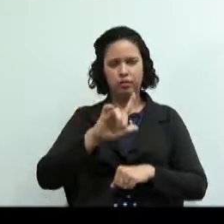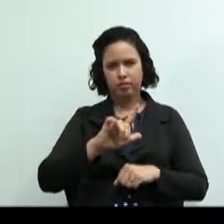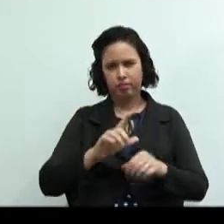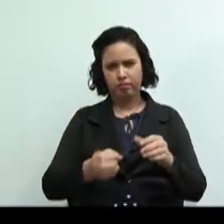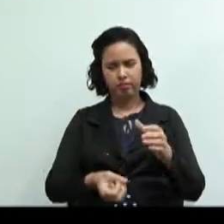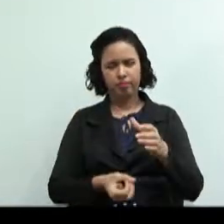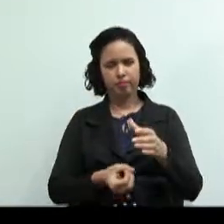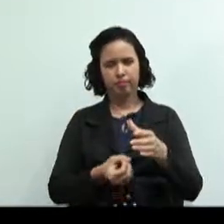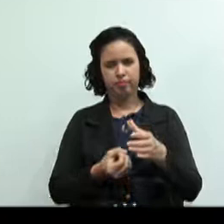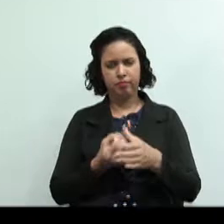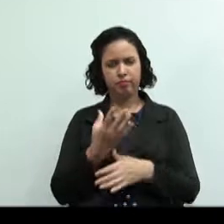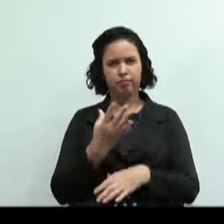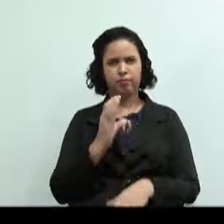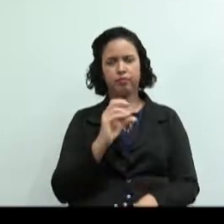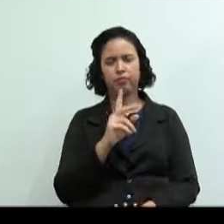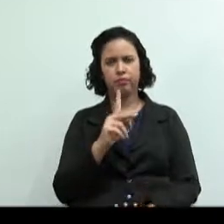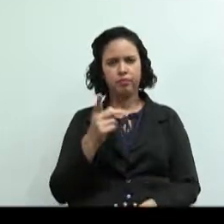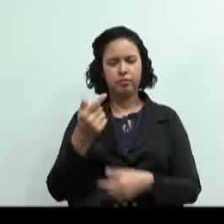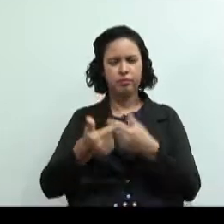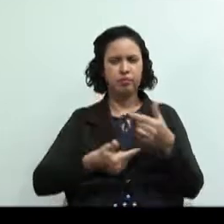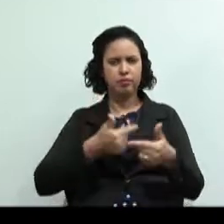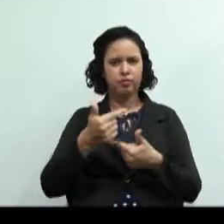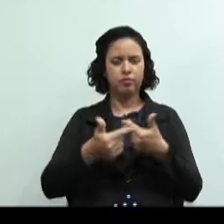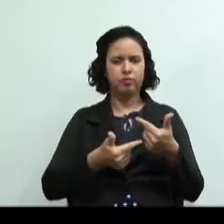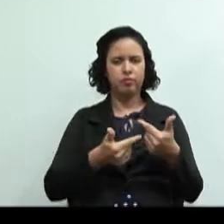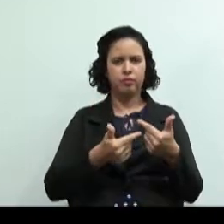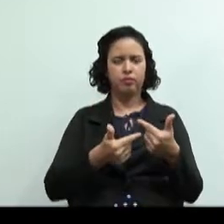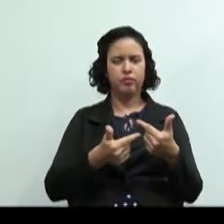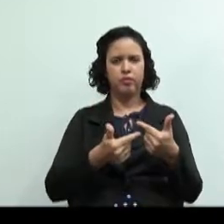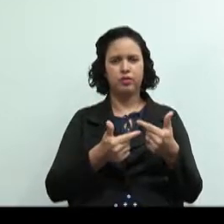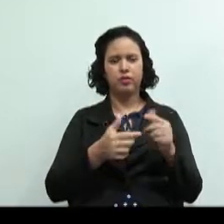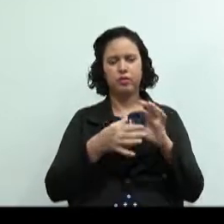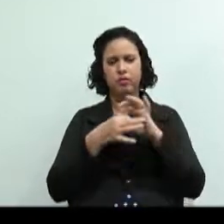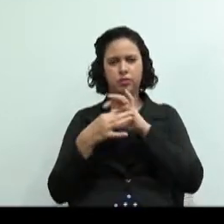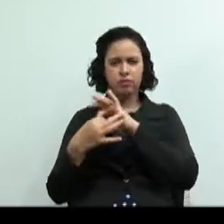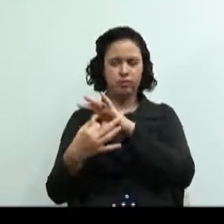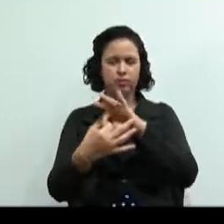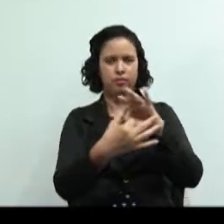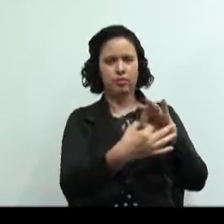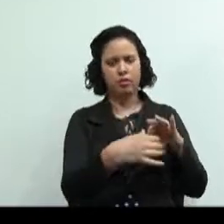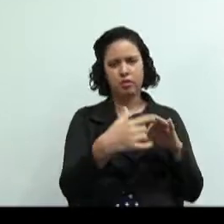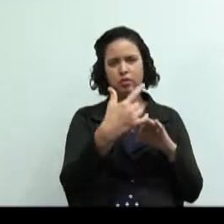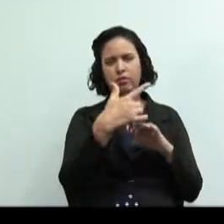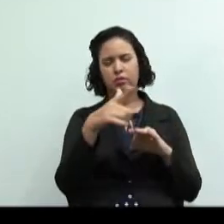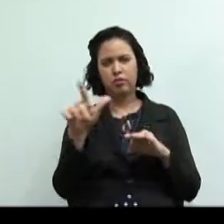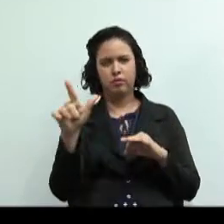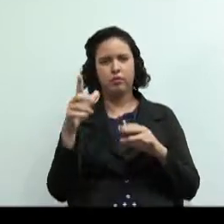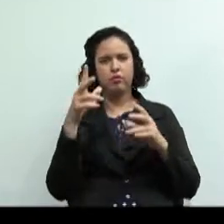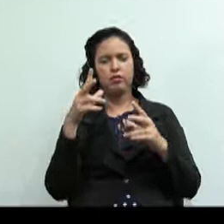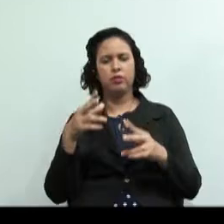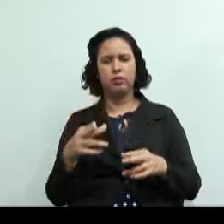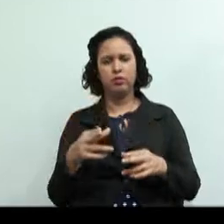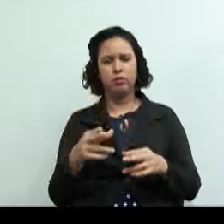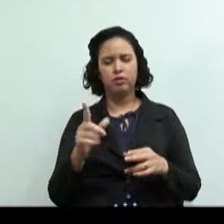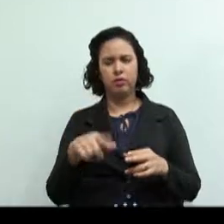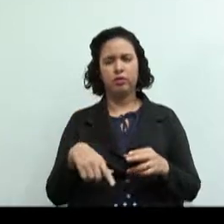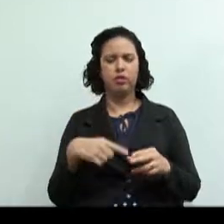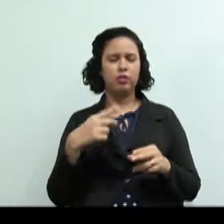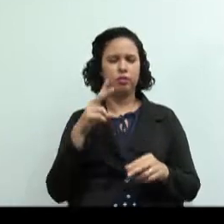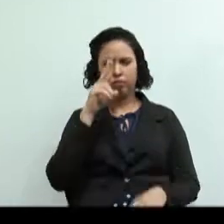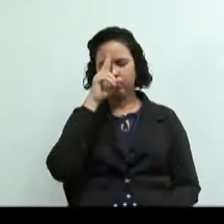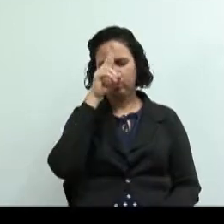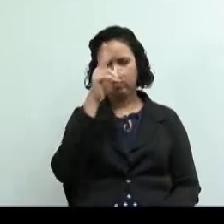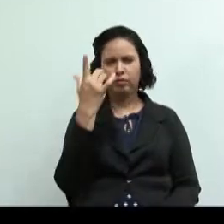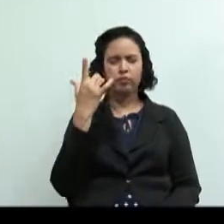de trabalho percebendo que unindo-se a outros da mesma categoria seriam muito mais fortes na